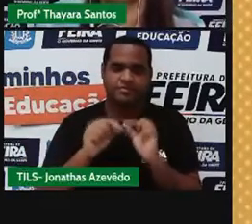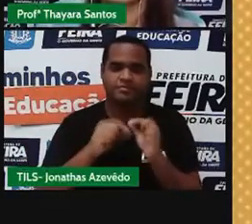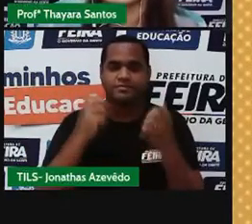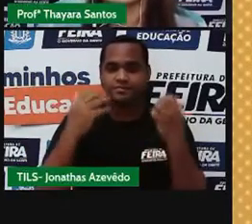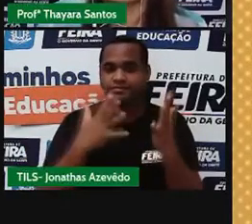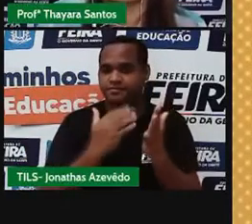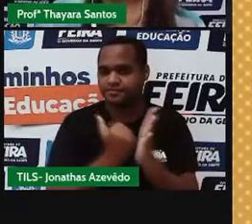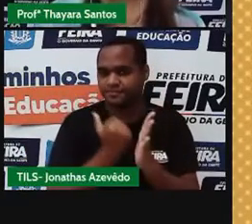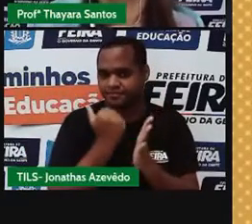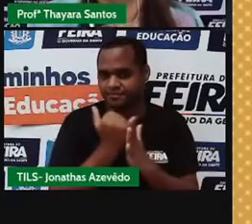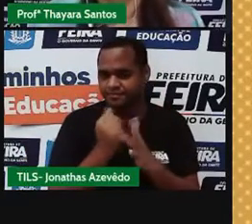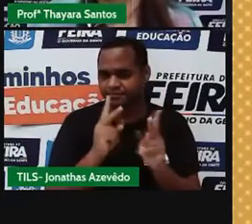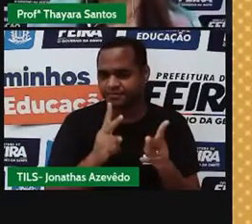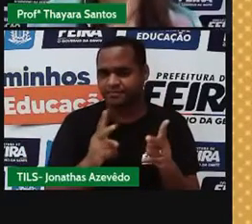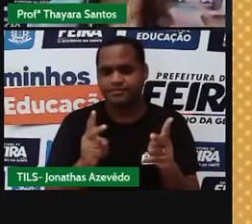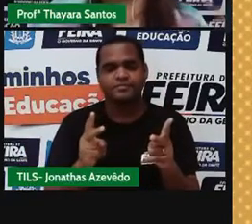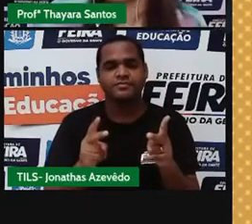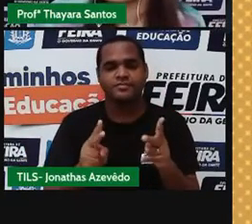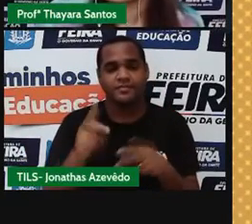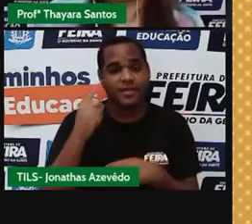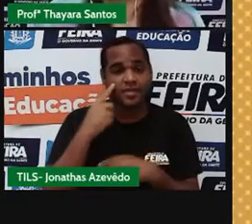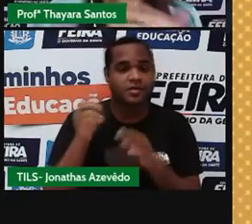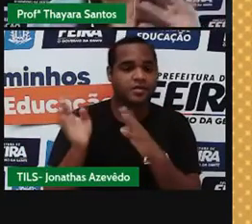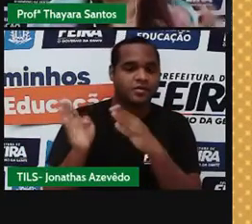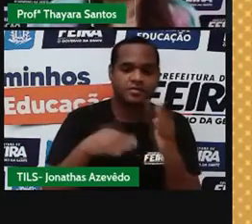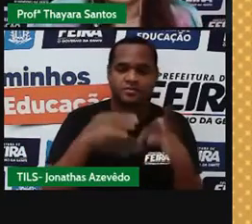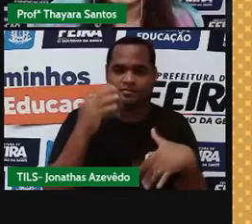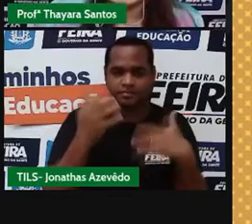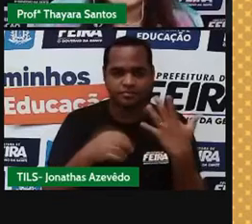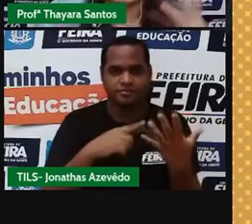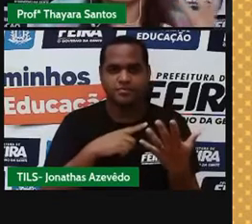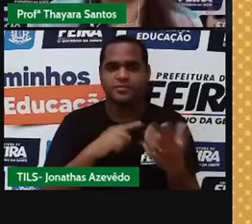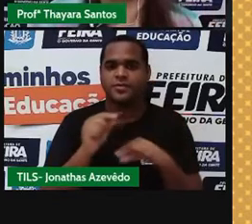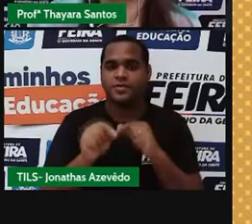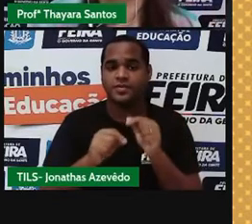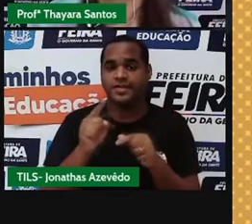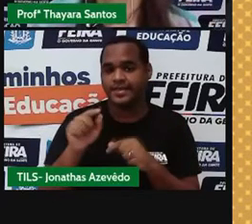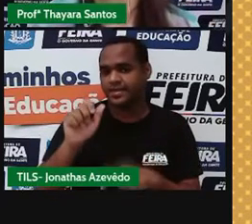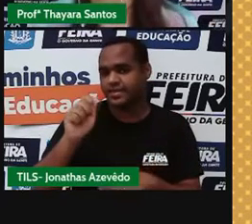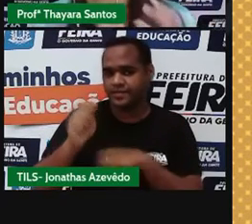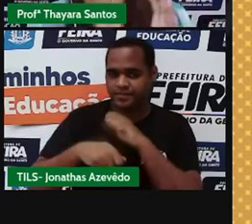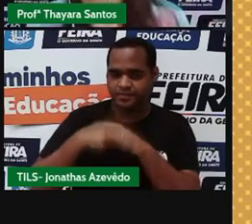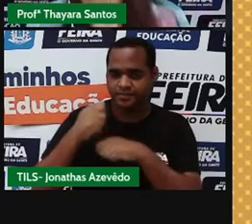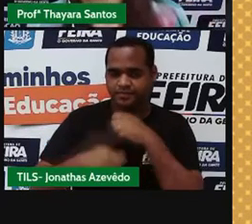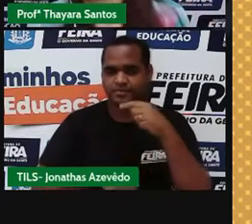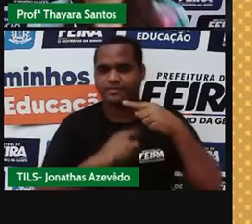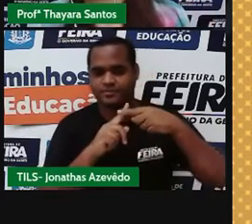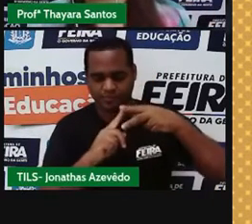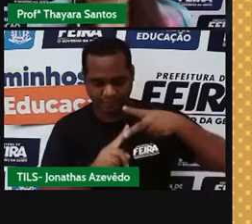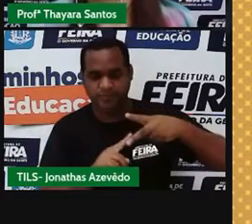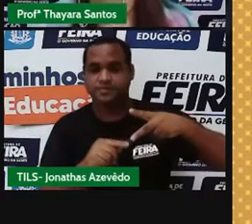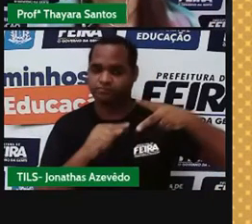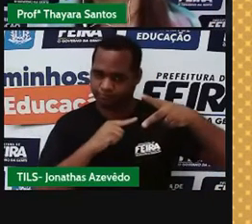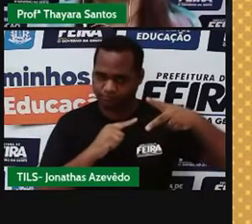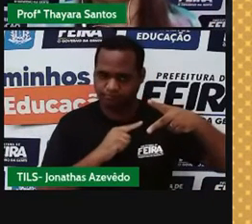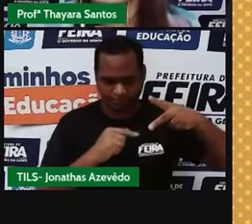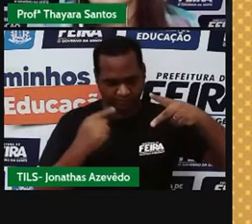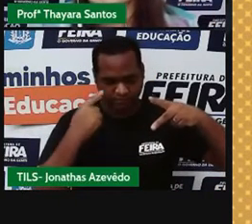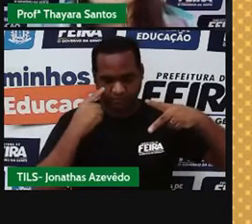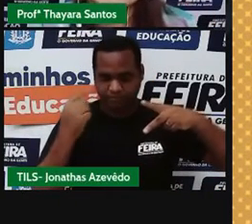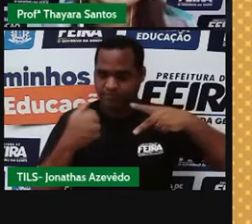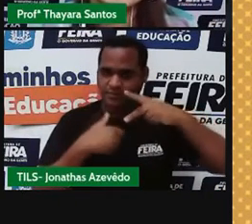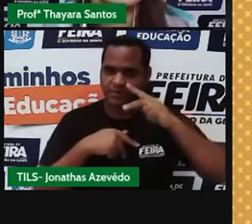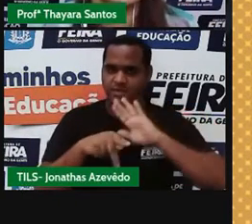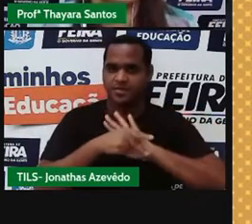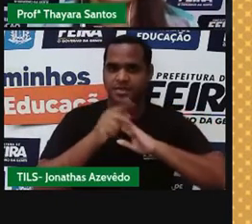então, por aqui. Como a gente já viu nessa história toda, os átomos são constituídos por duas partes. A gente tem nessa